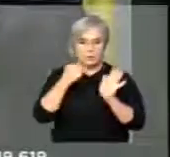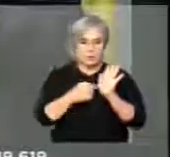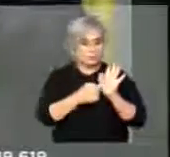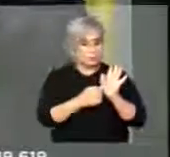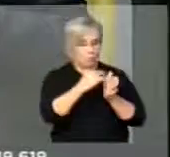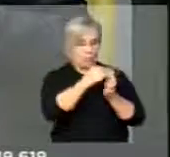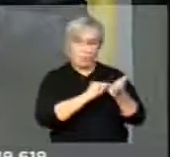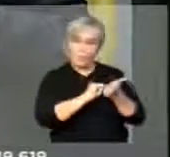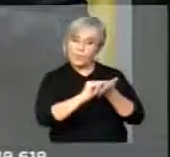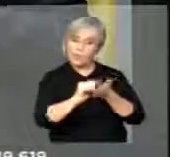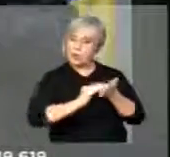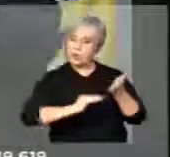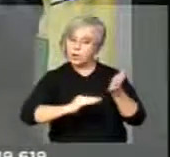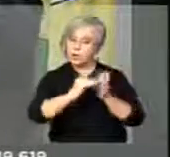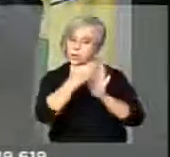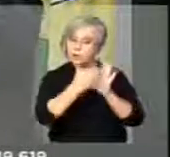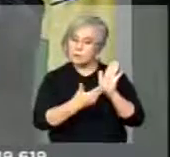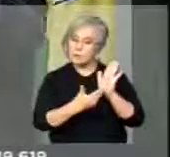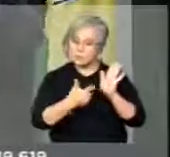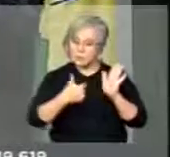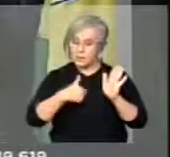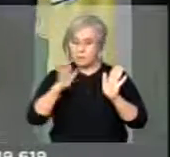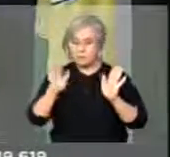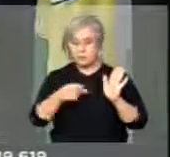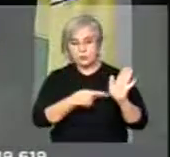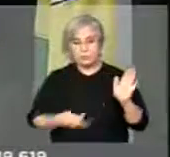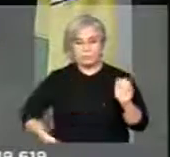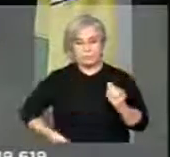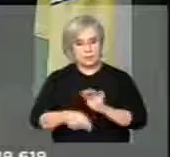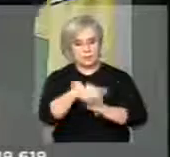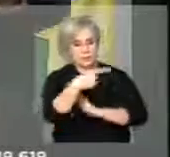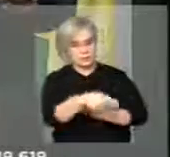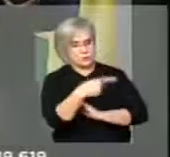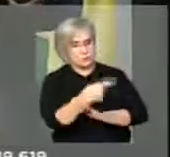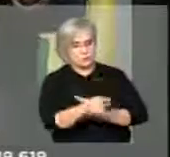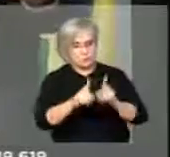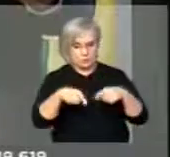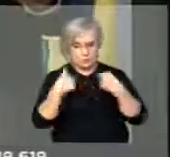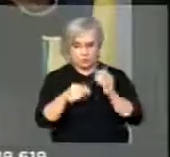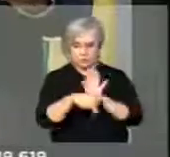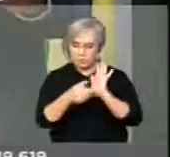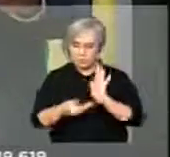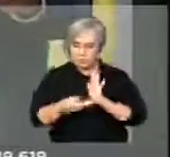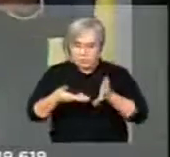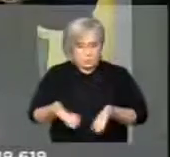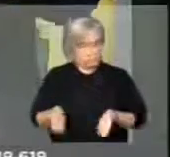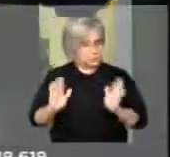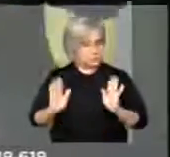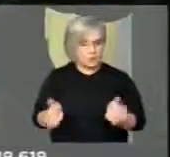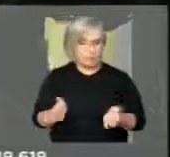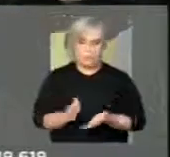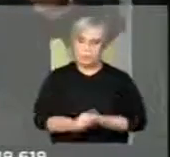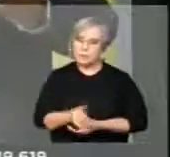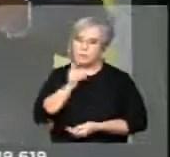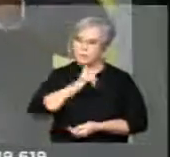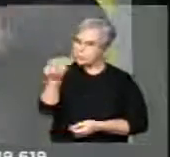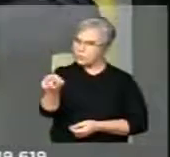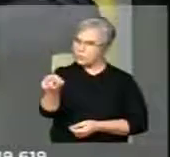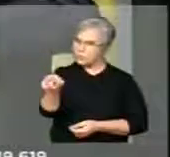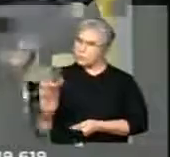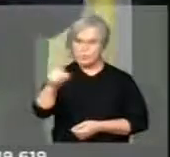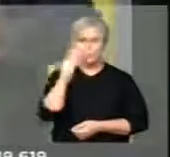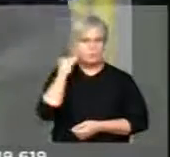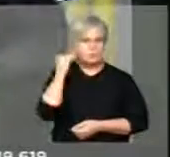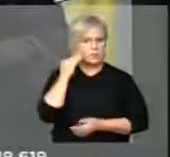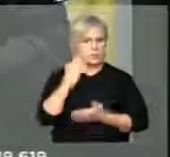o Mauro Pereira, estão aí sentados. Eu presidi, fui o deputado que mais presidiu sessão nessa legislatura. E vossas excelências, que